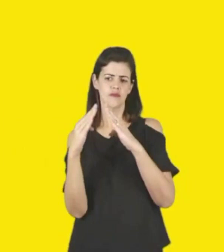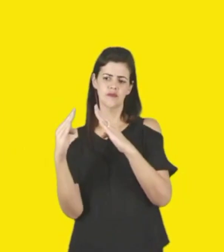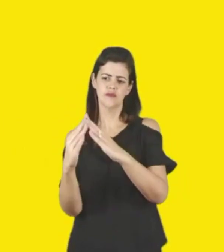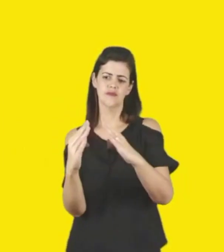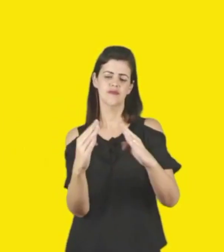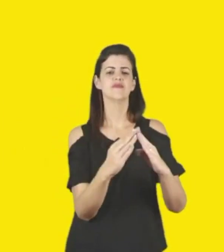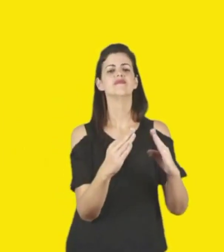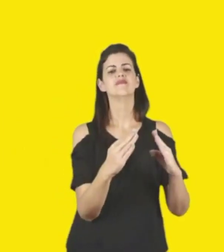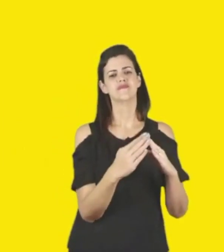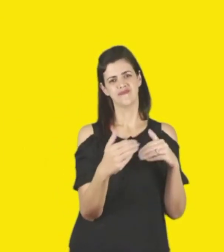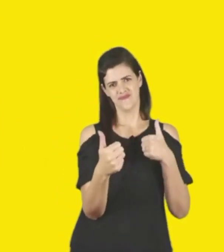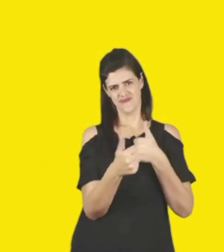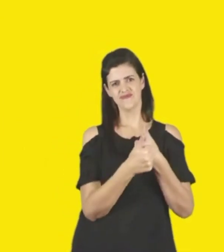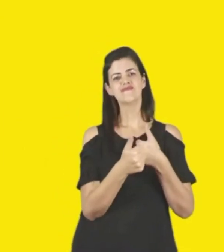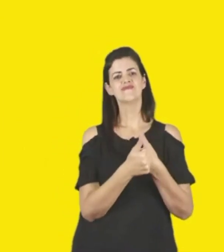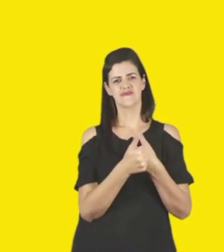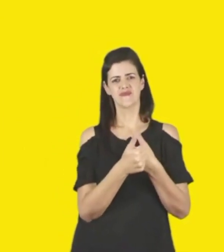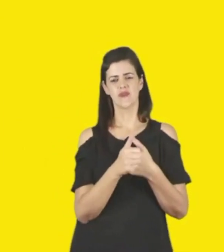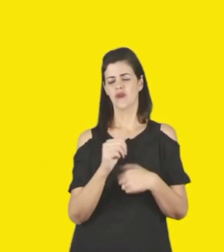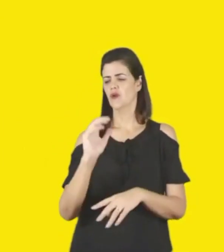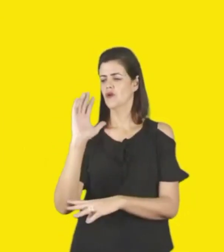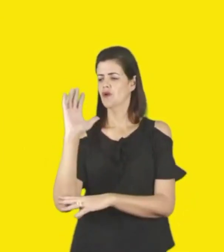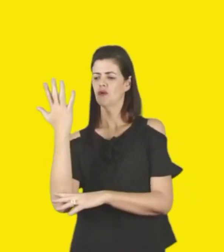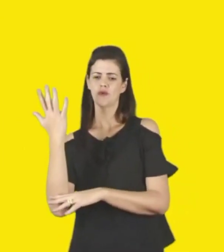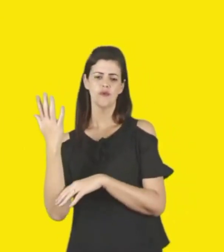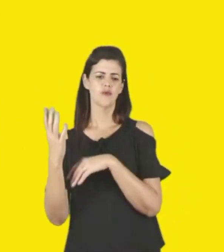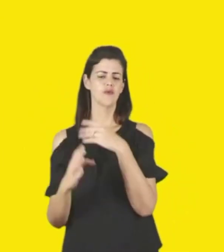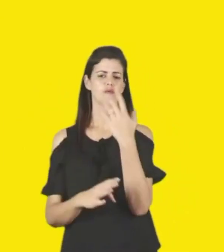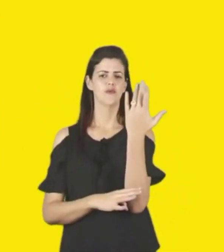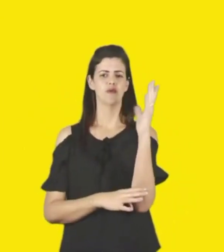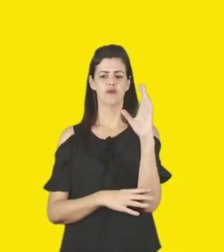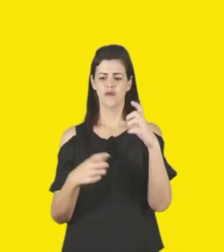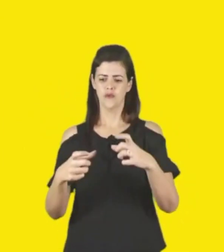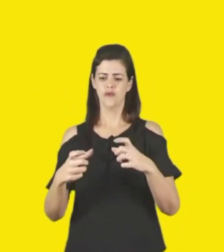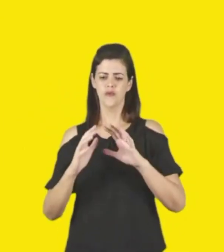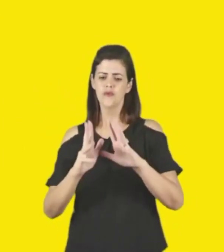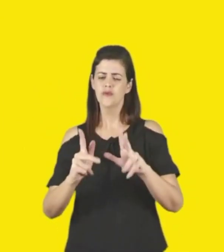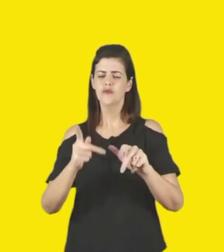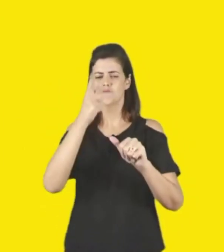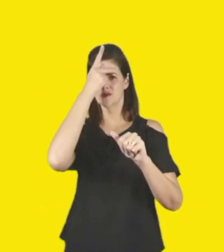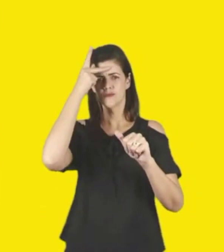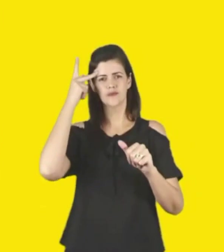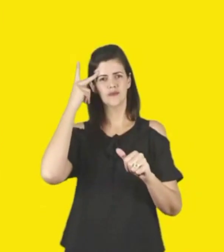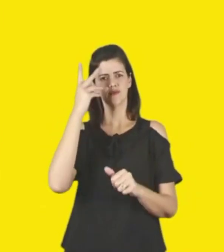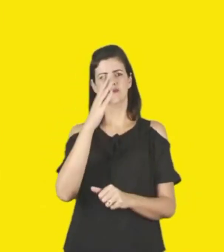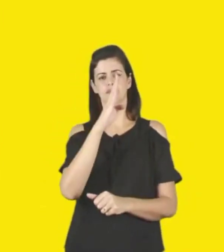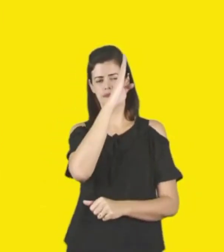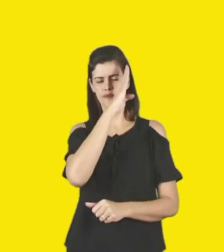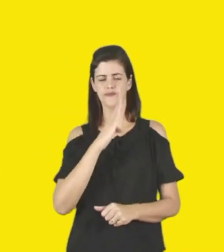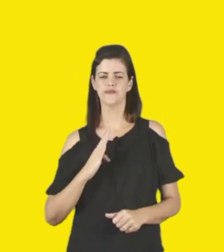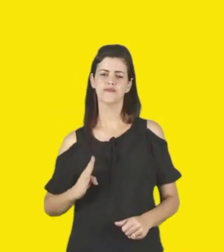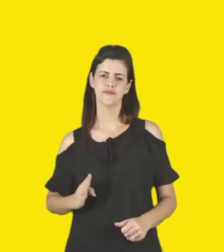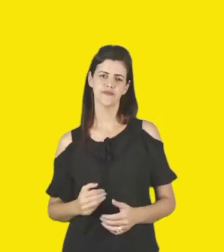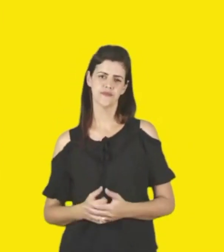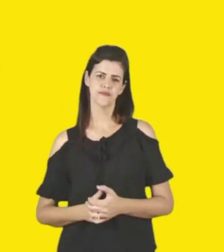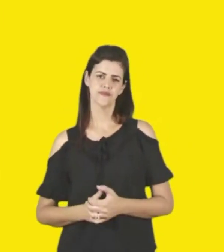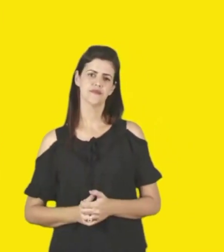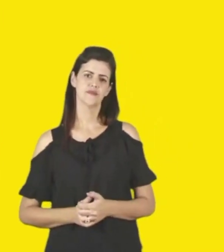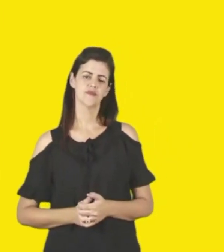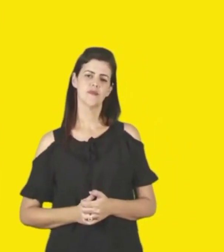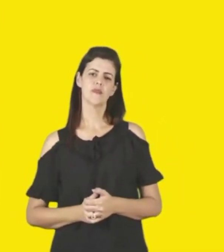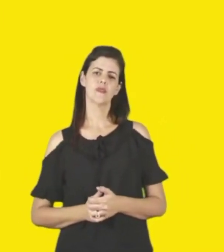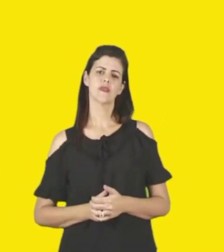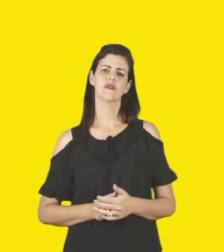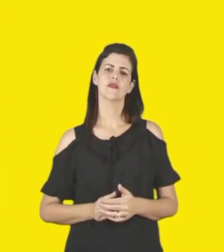de forma gratuita e aberto a todos os públicos. Tendo em vista a potência das